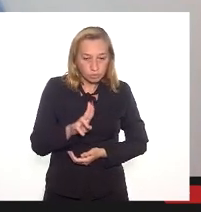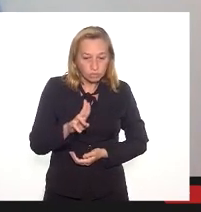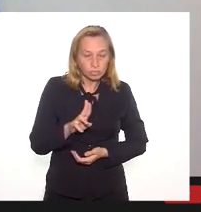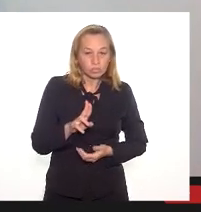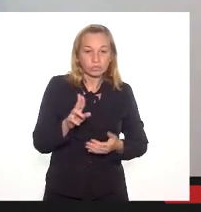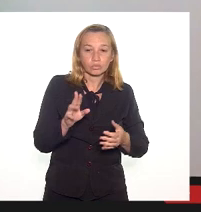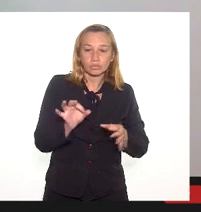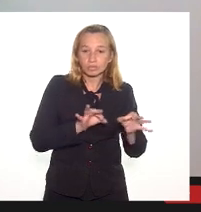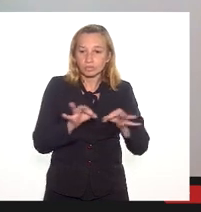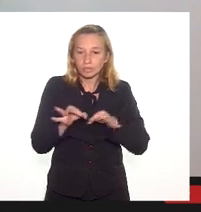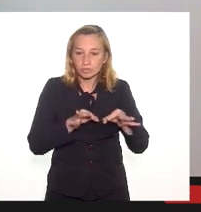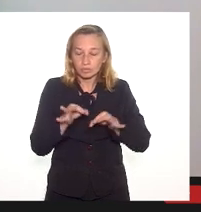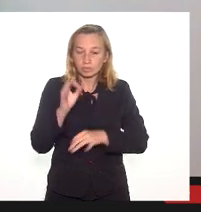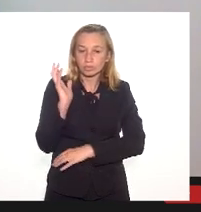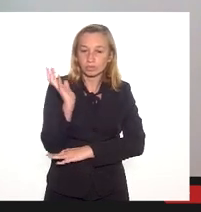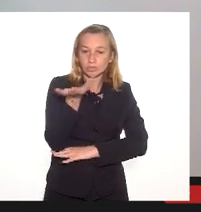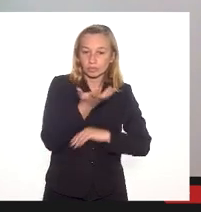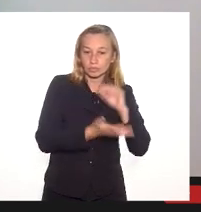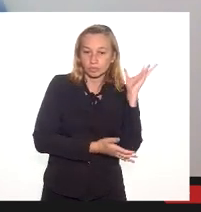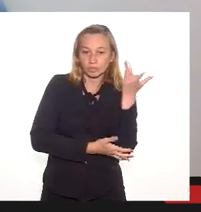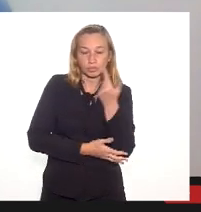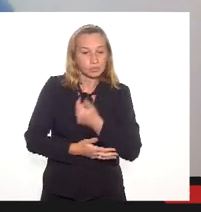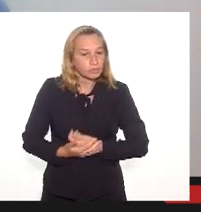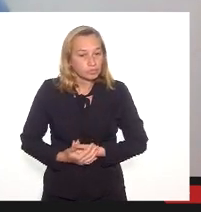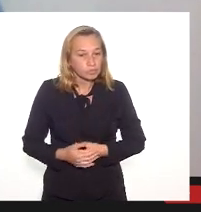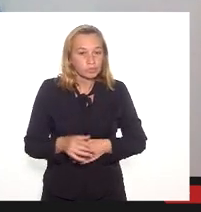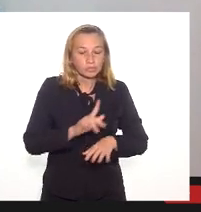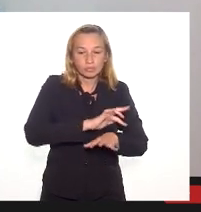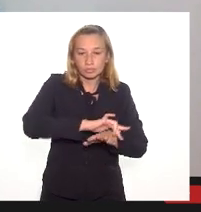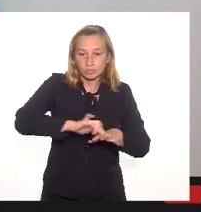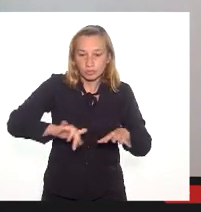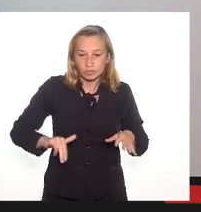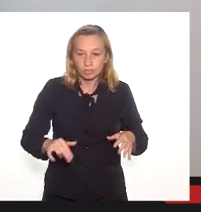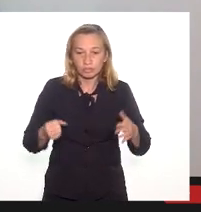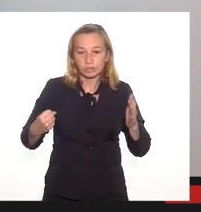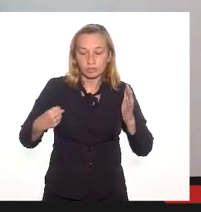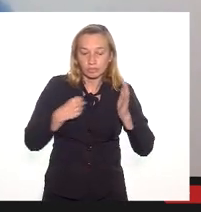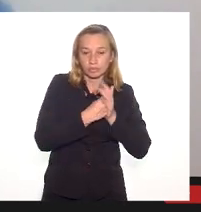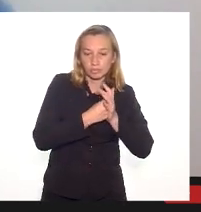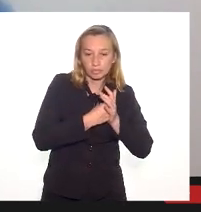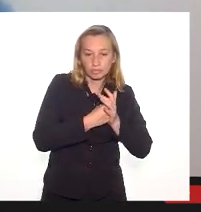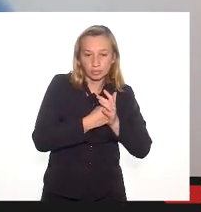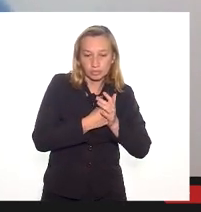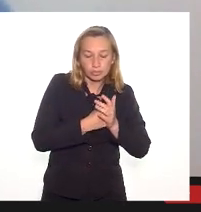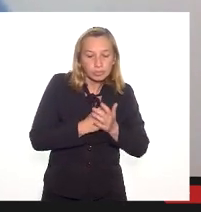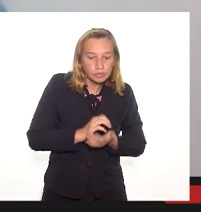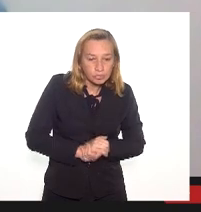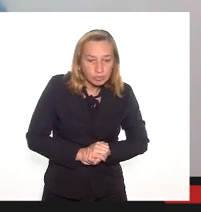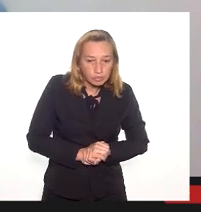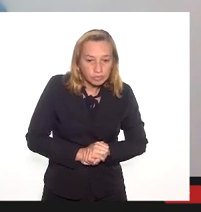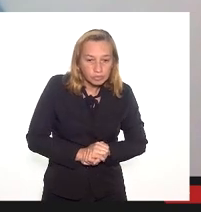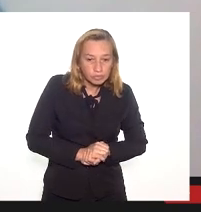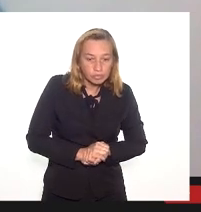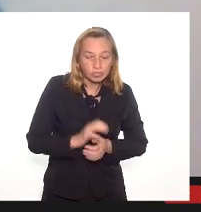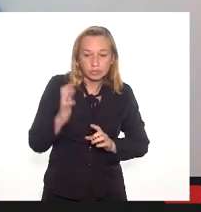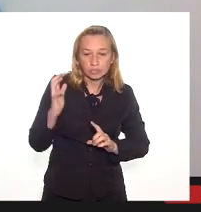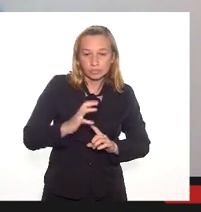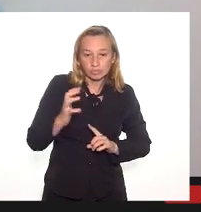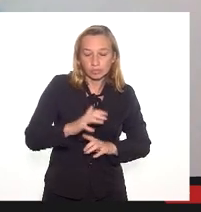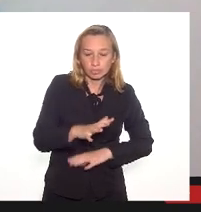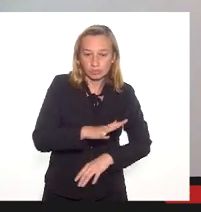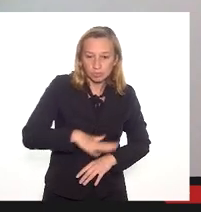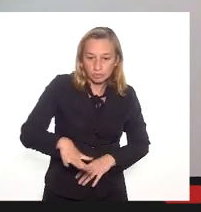planejamento ambiental, avaliação de impactos e delimitação da área de influência,